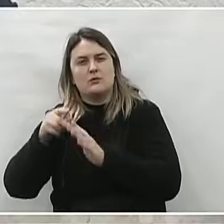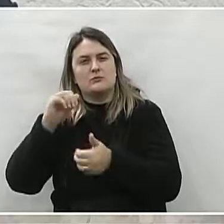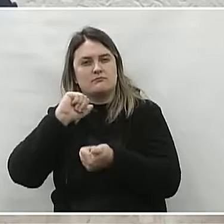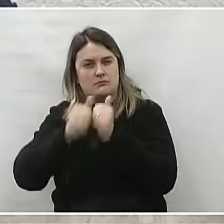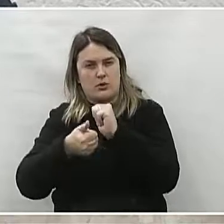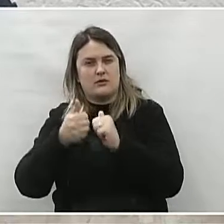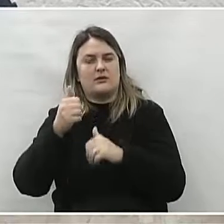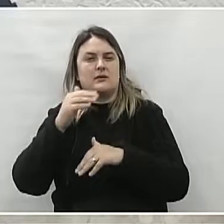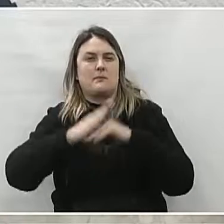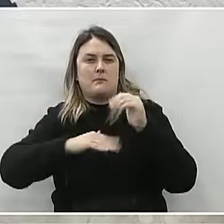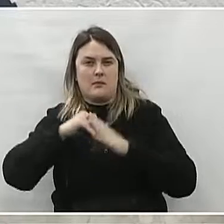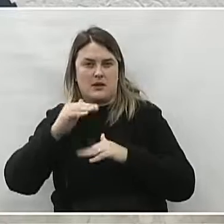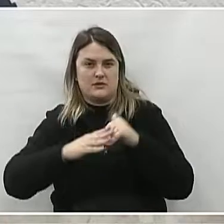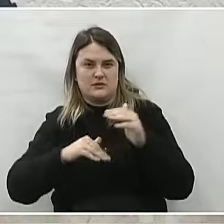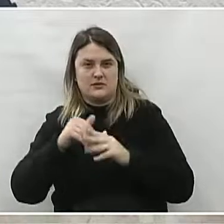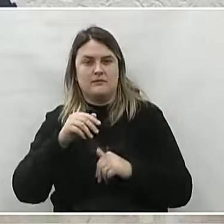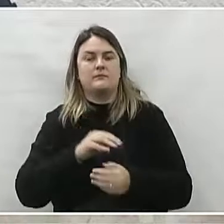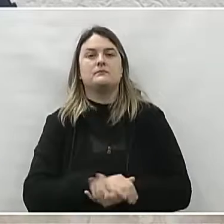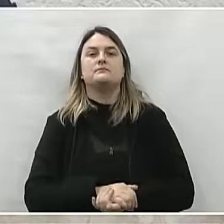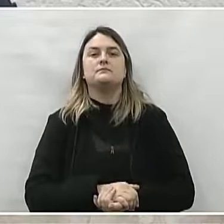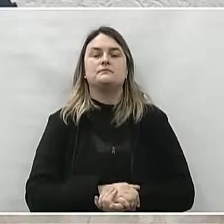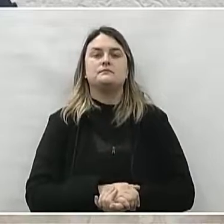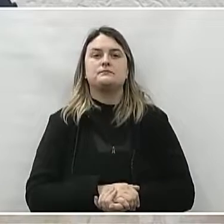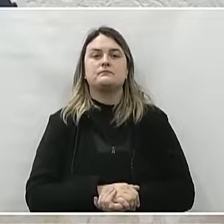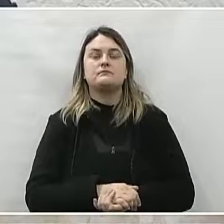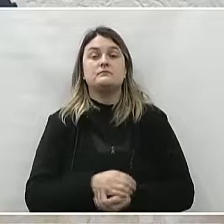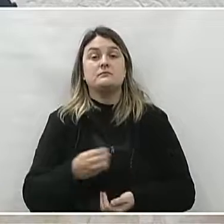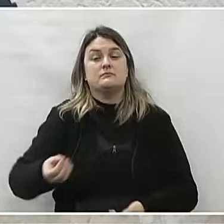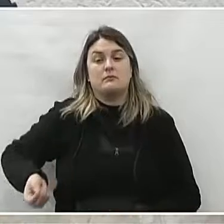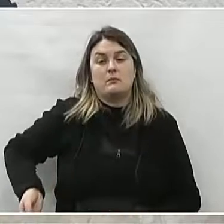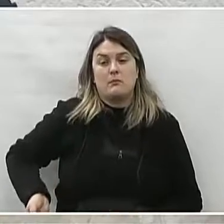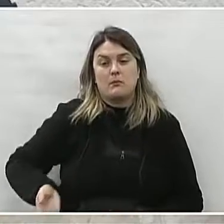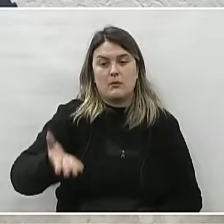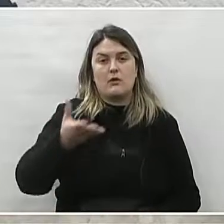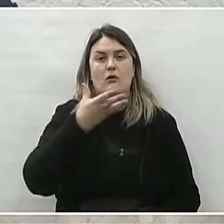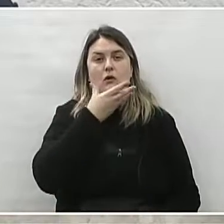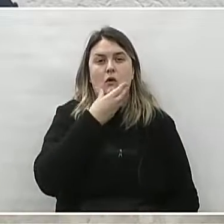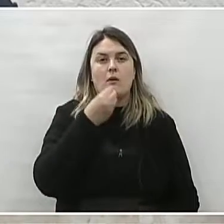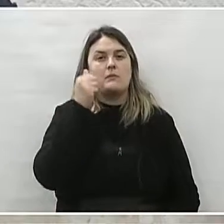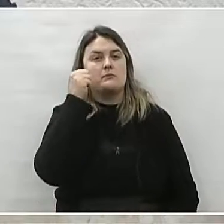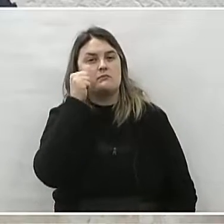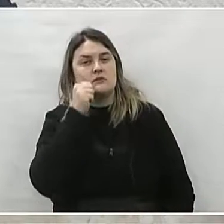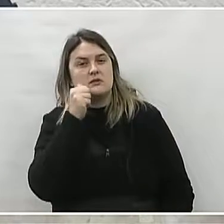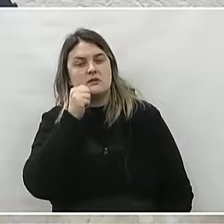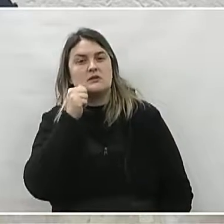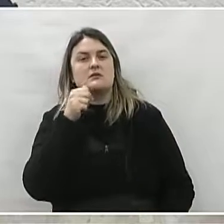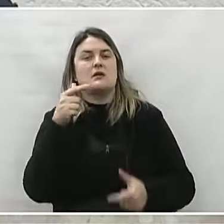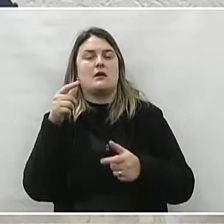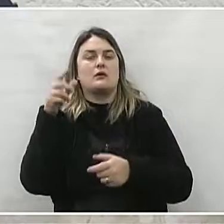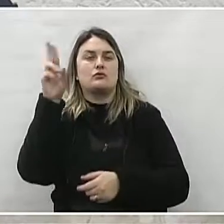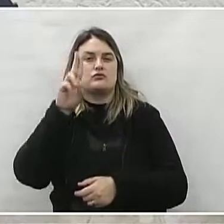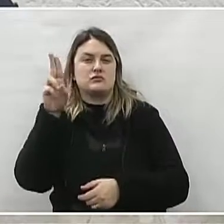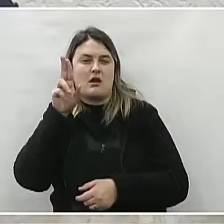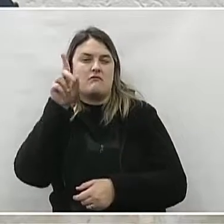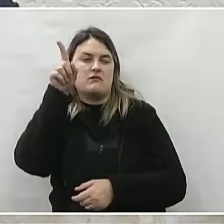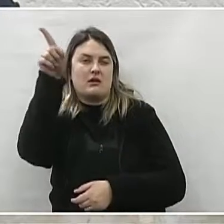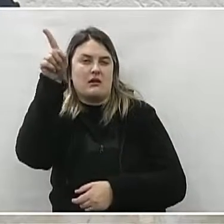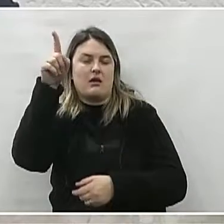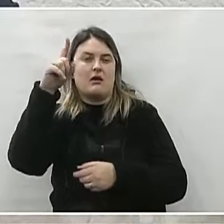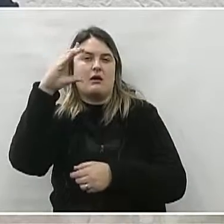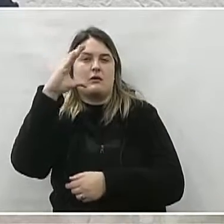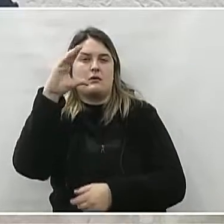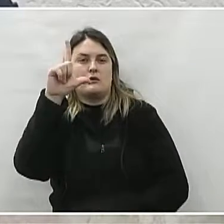nas canchas da Sagrada Família e Clube Aliança, e o Bolão masculino e feminino no antigo clube operário.